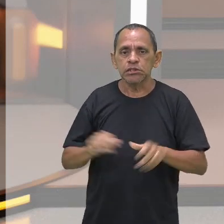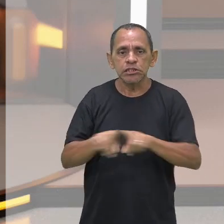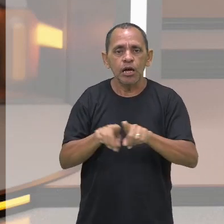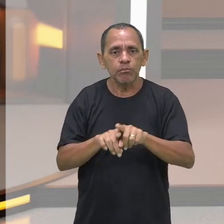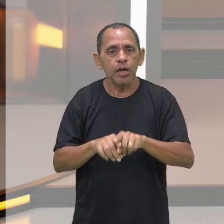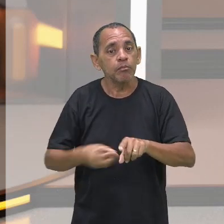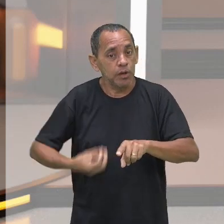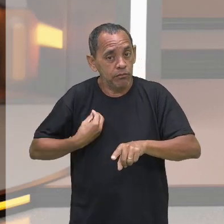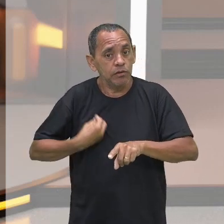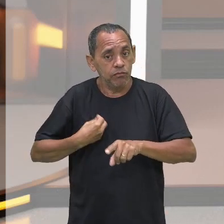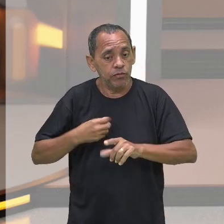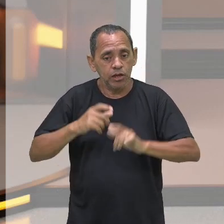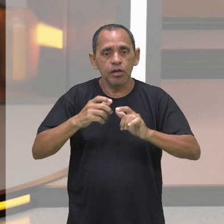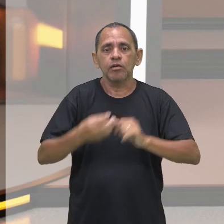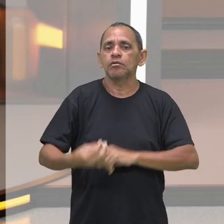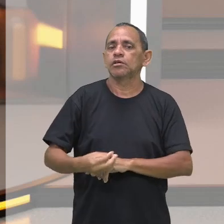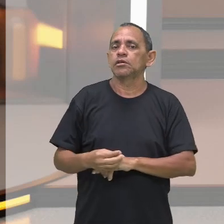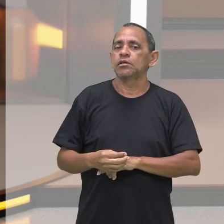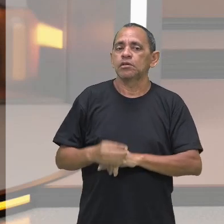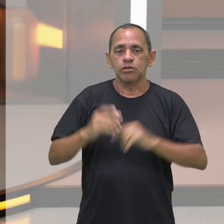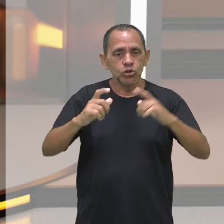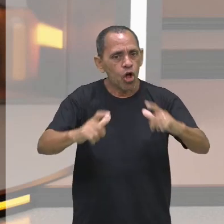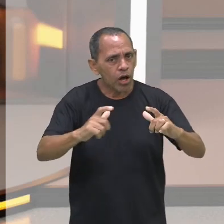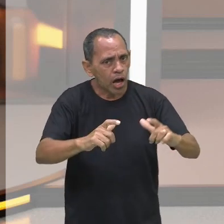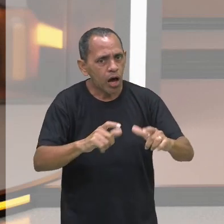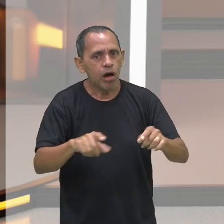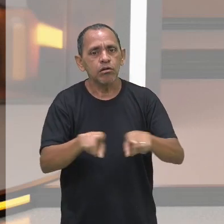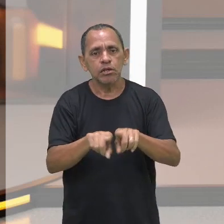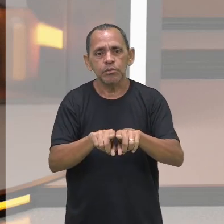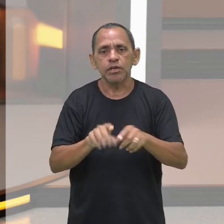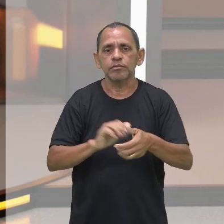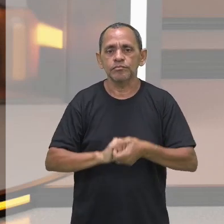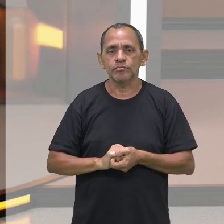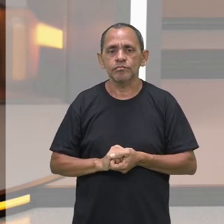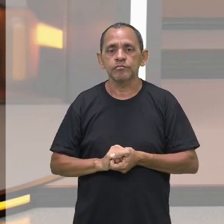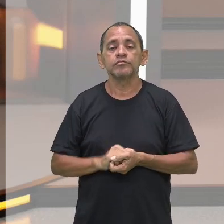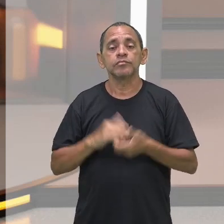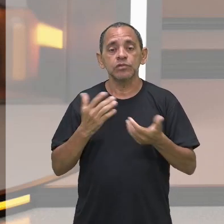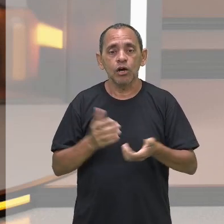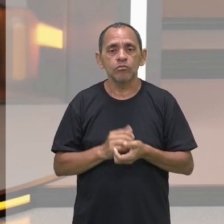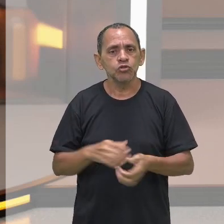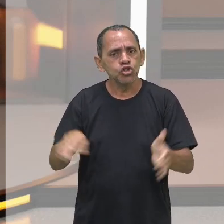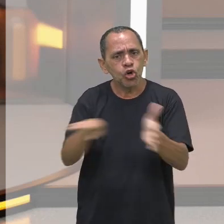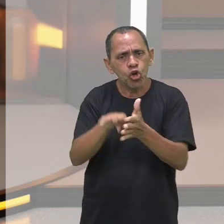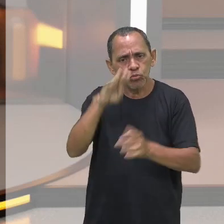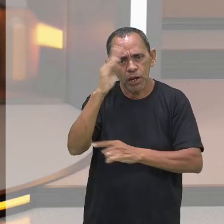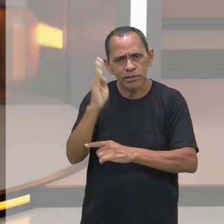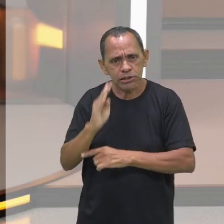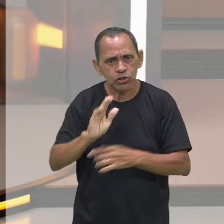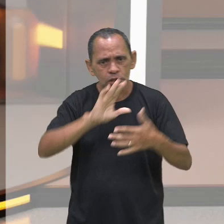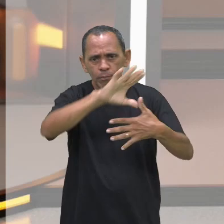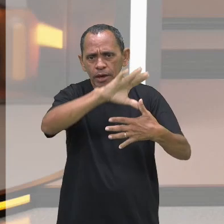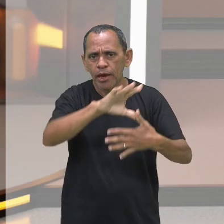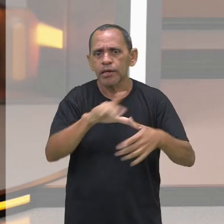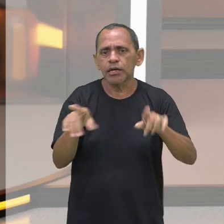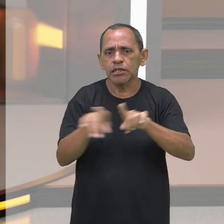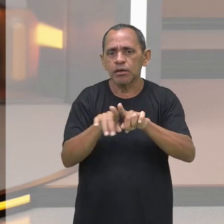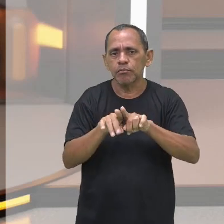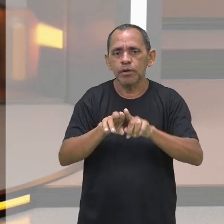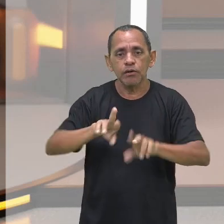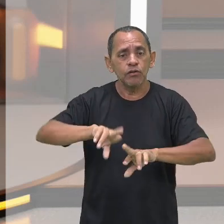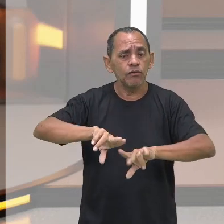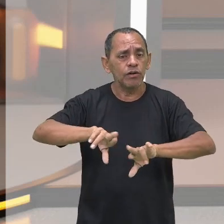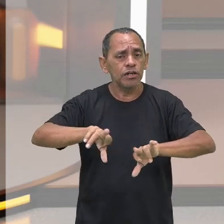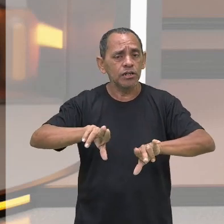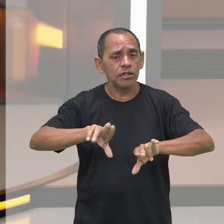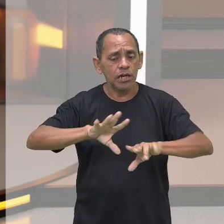só chegou aqui no nosso Brasil, aqui na nossa América, mas foi diversificada